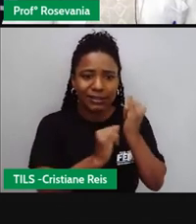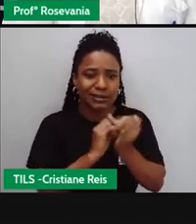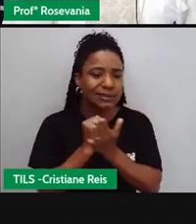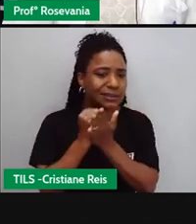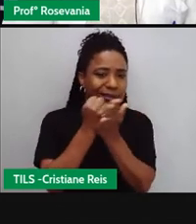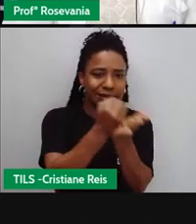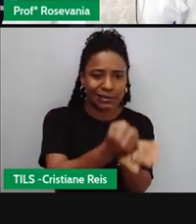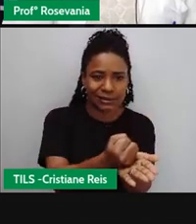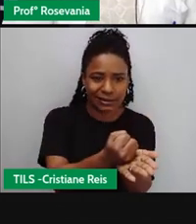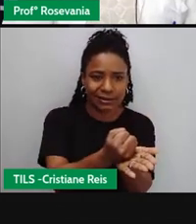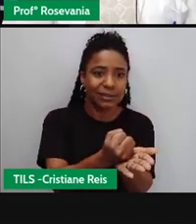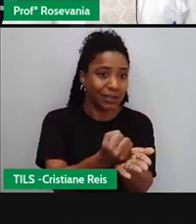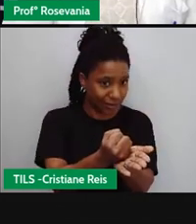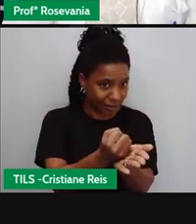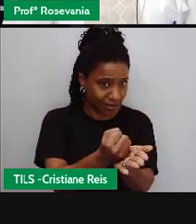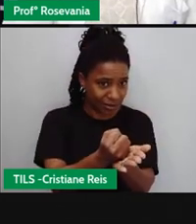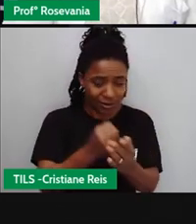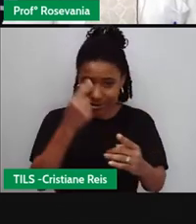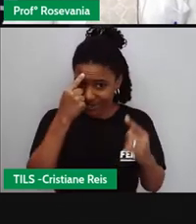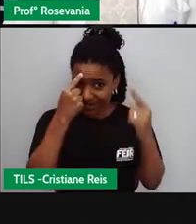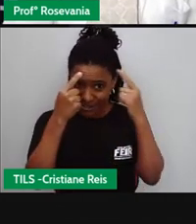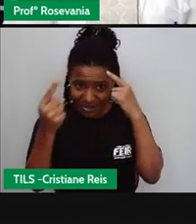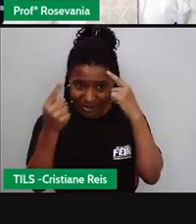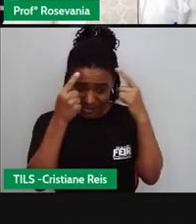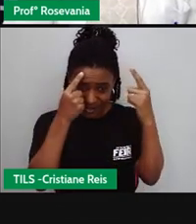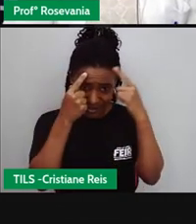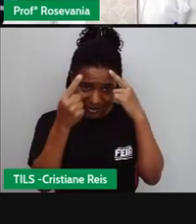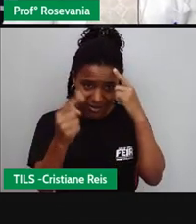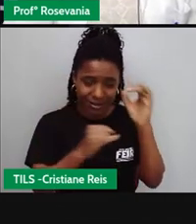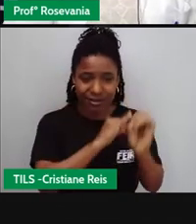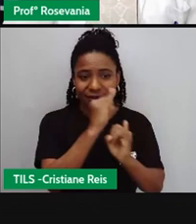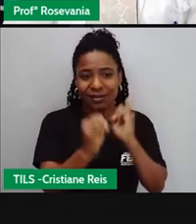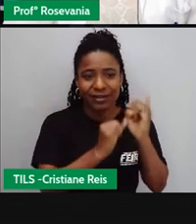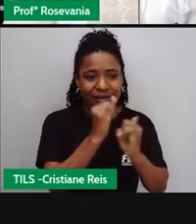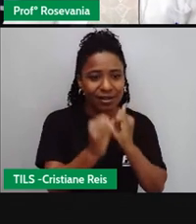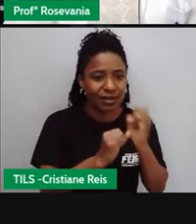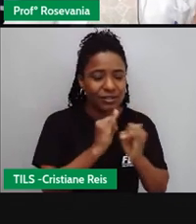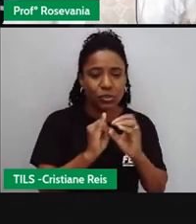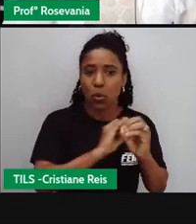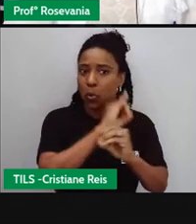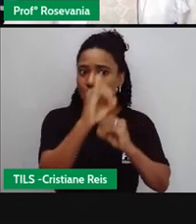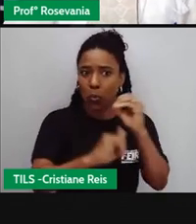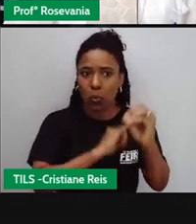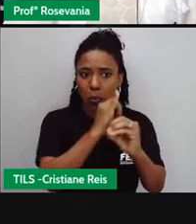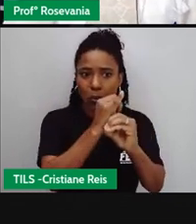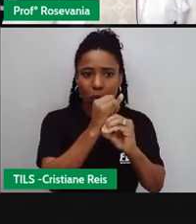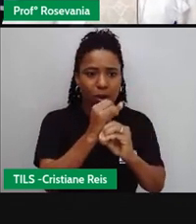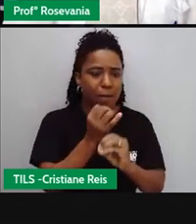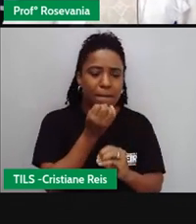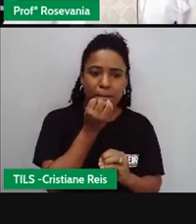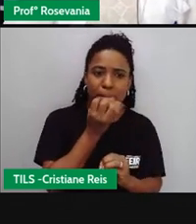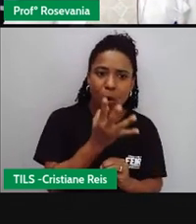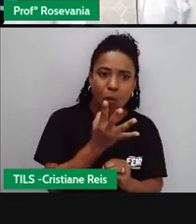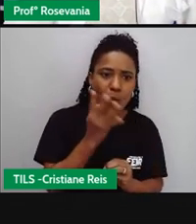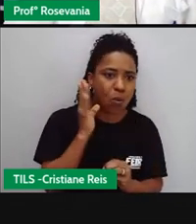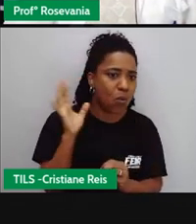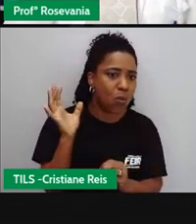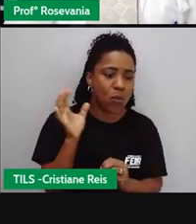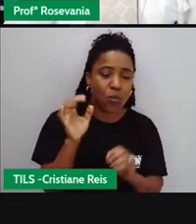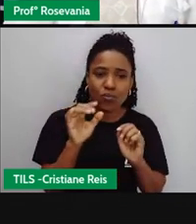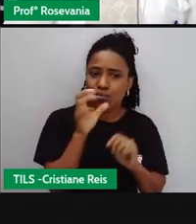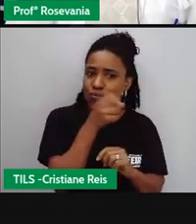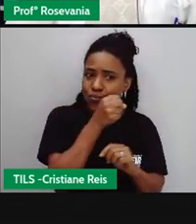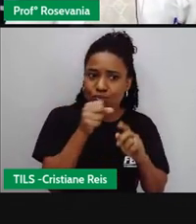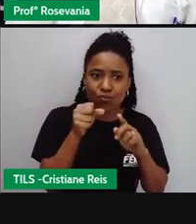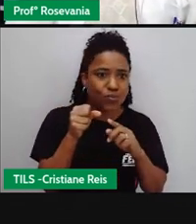ah se usa a internet mas aí a quantidade a qualidade a velocidade dessa internet não está explícito